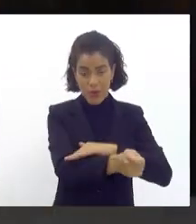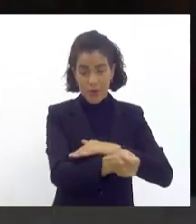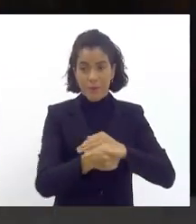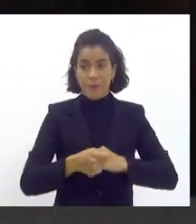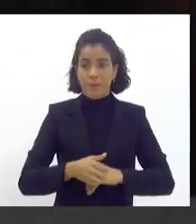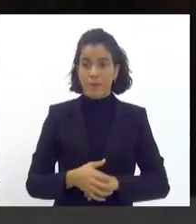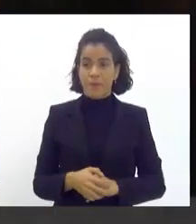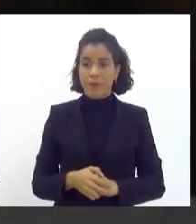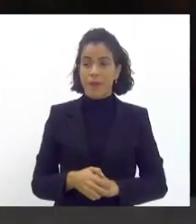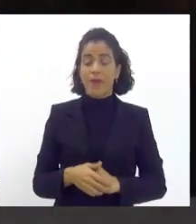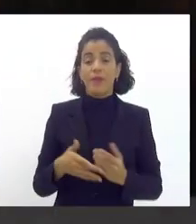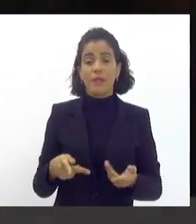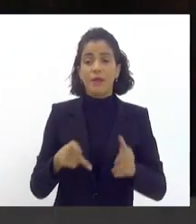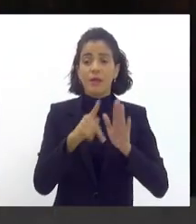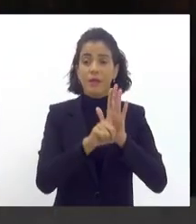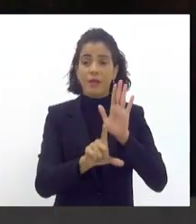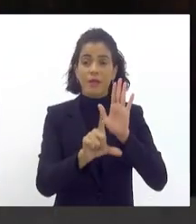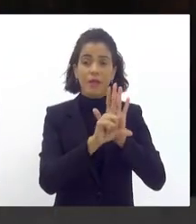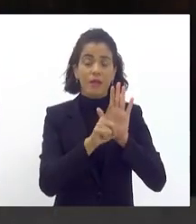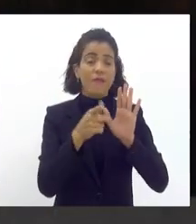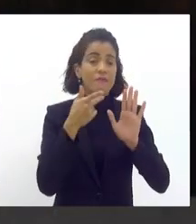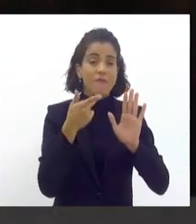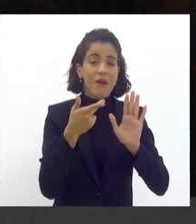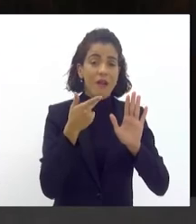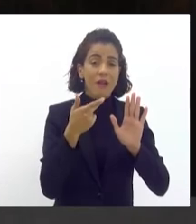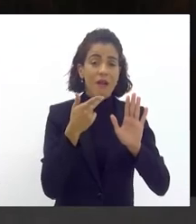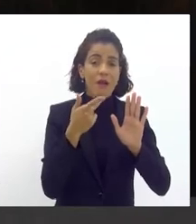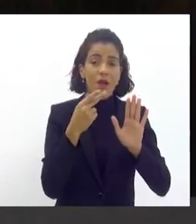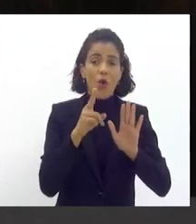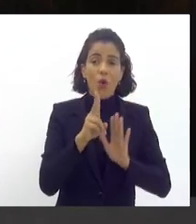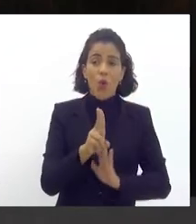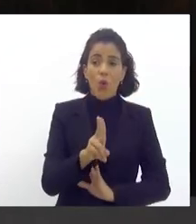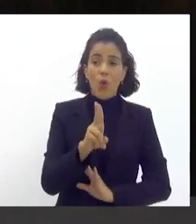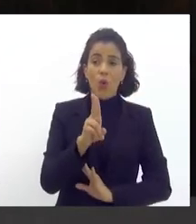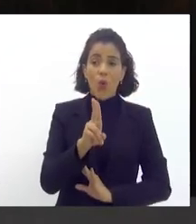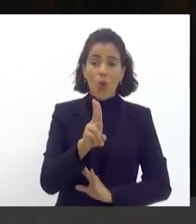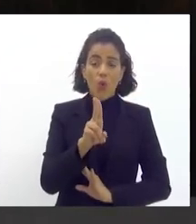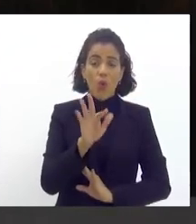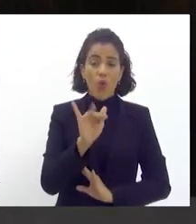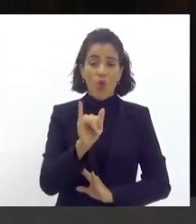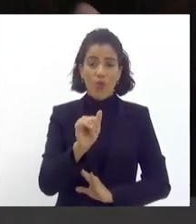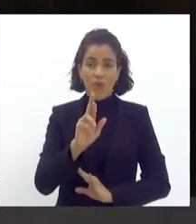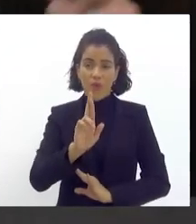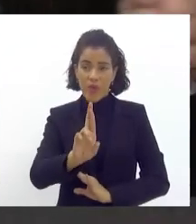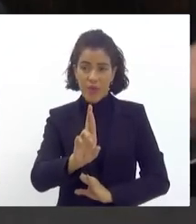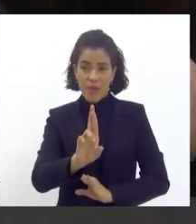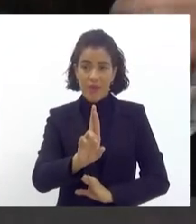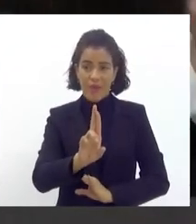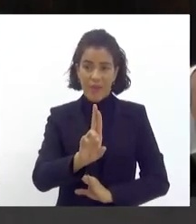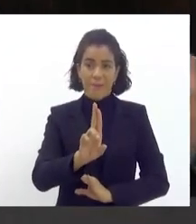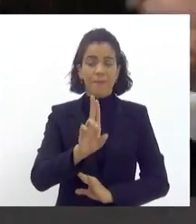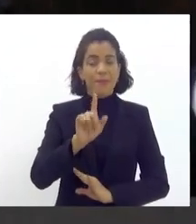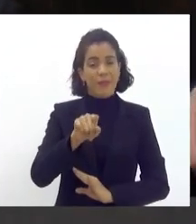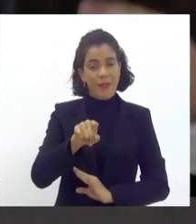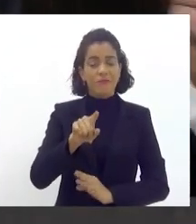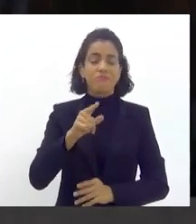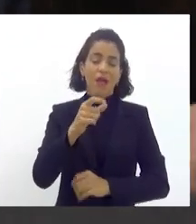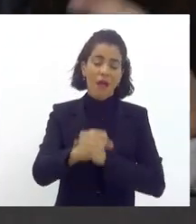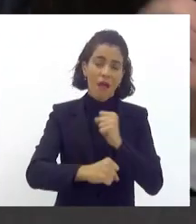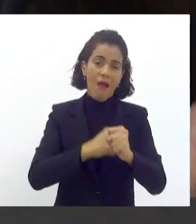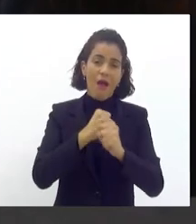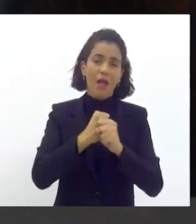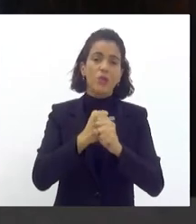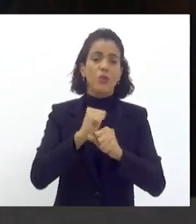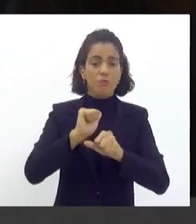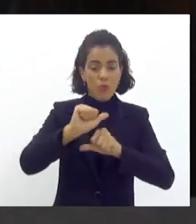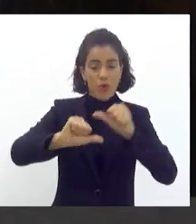frisar que o projeto ele fala em unidade de referência fiscal o FIR o que automaticamente todo ano se tem